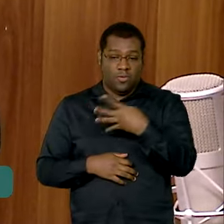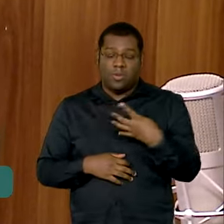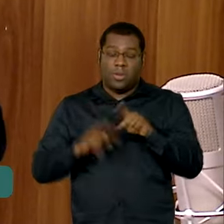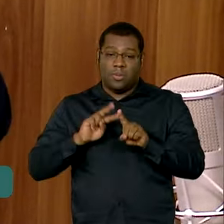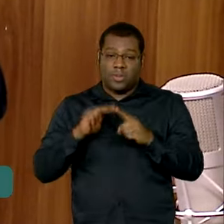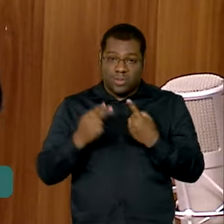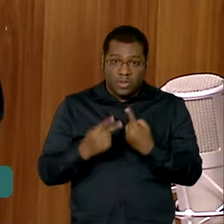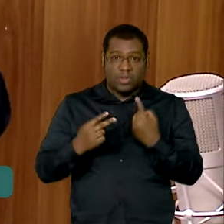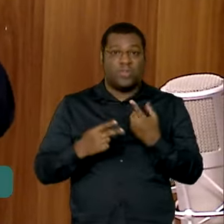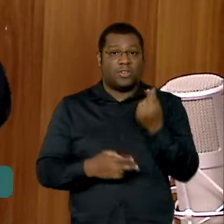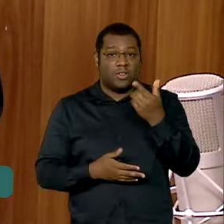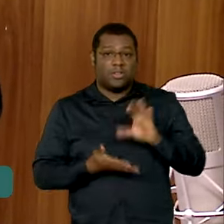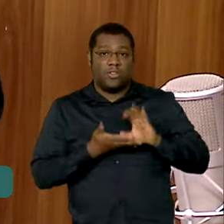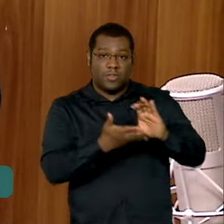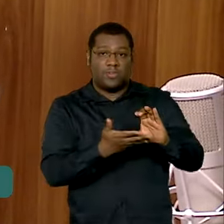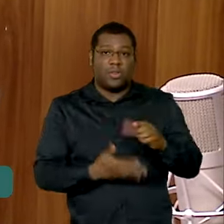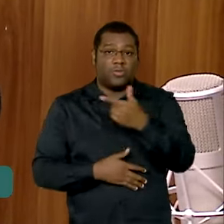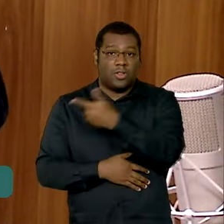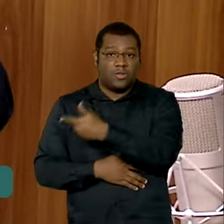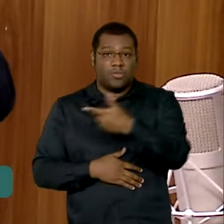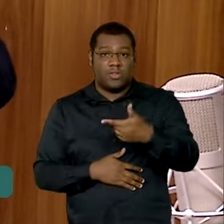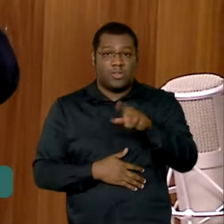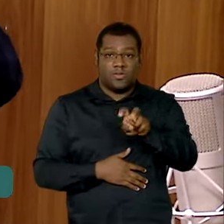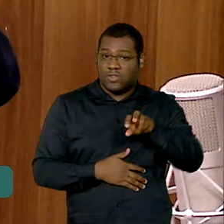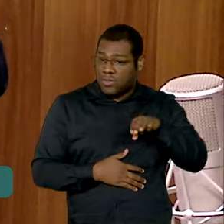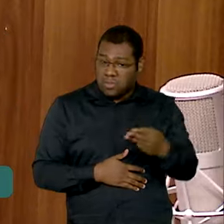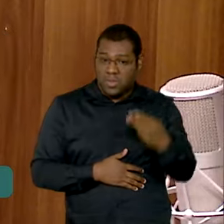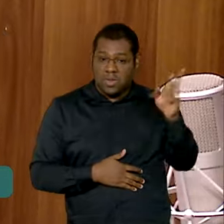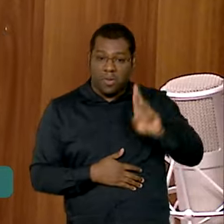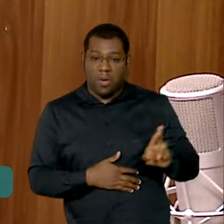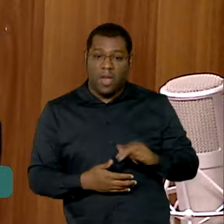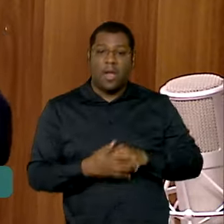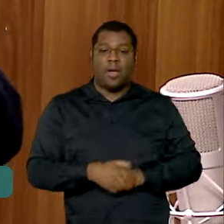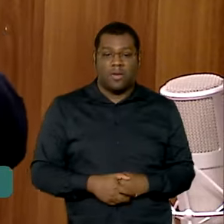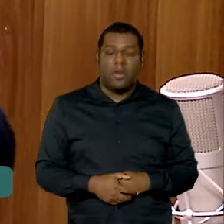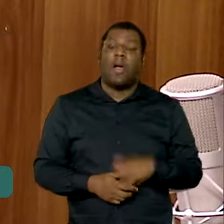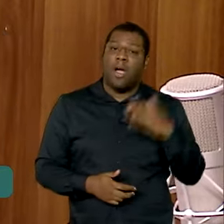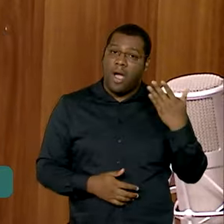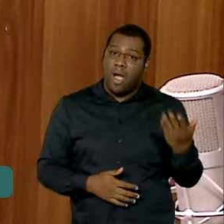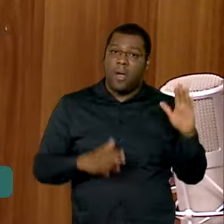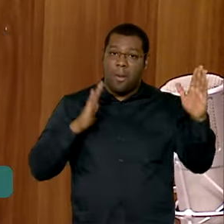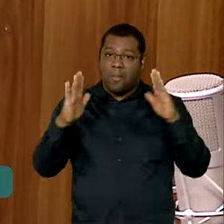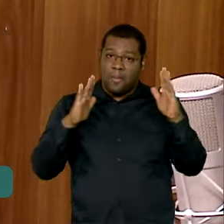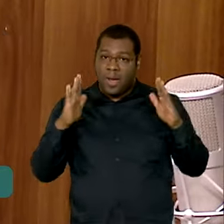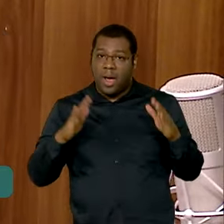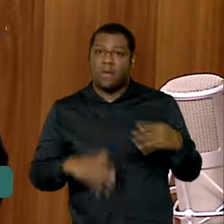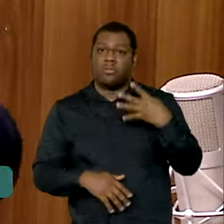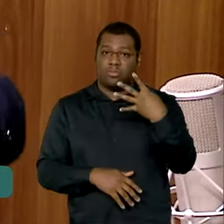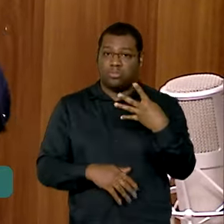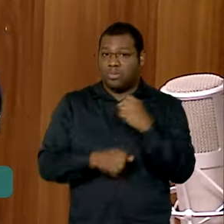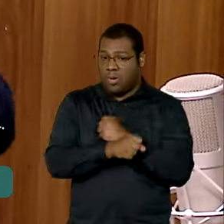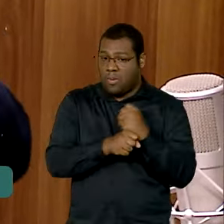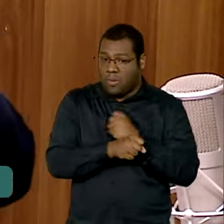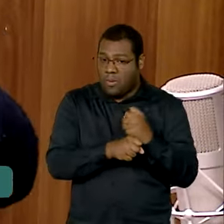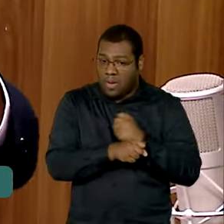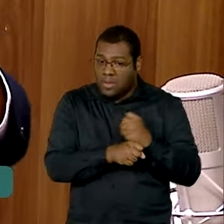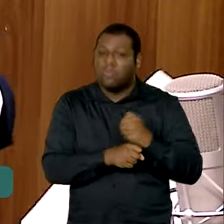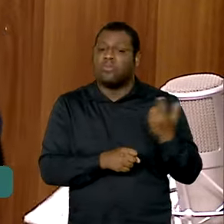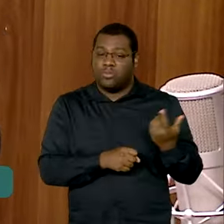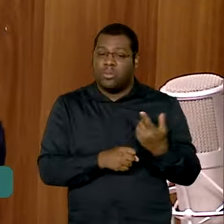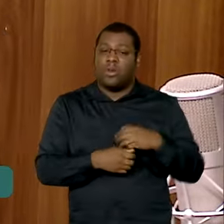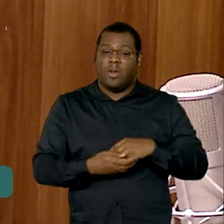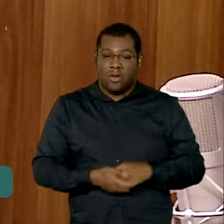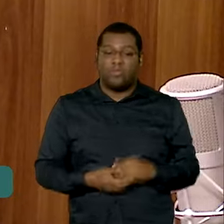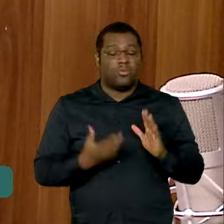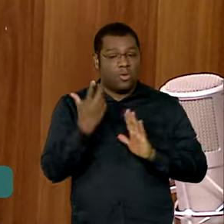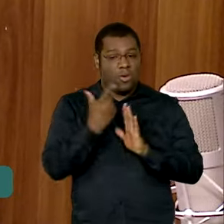que esse número se reproduza nos próximos quatro anos, mas seja crescido. Esse é o primeiro ano do nosso orçamento que nós